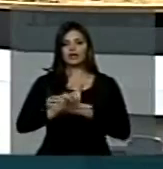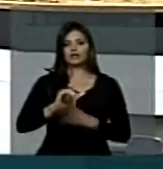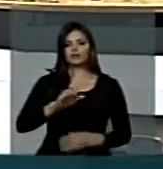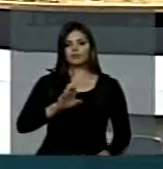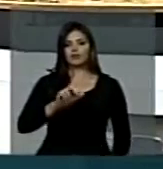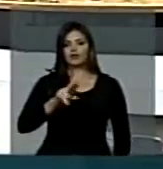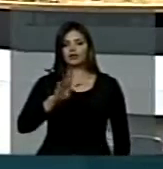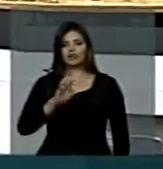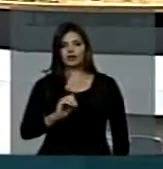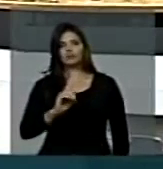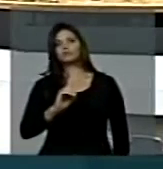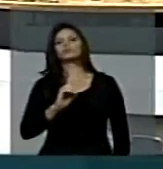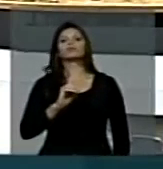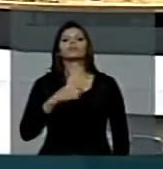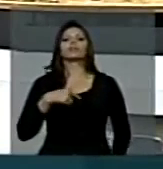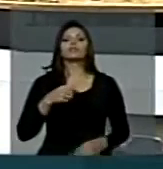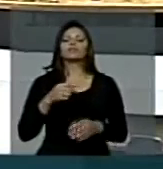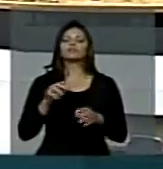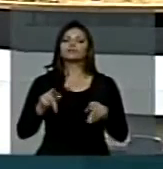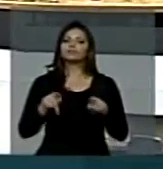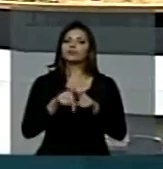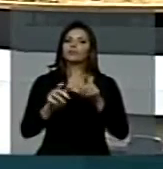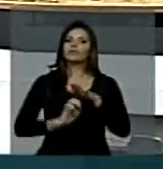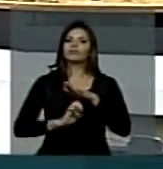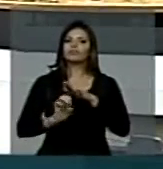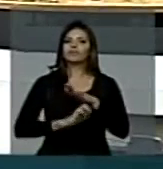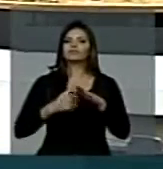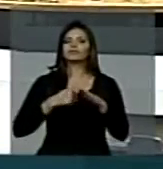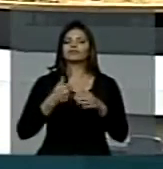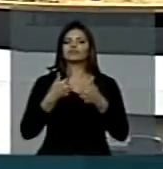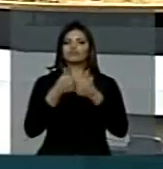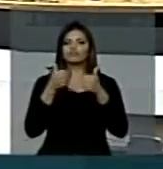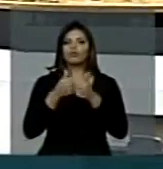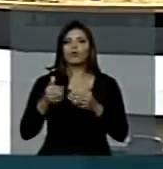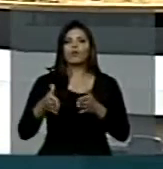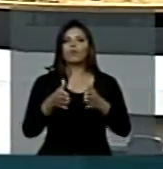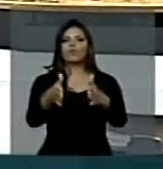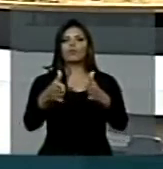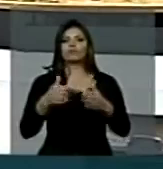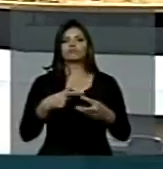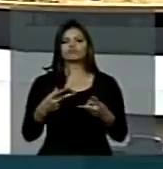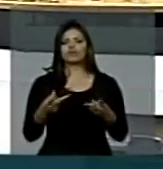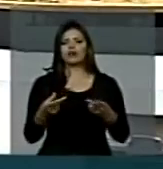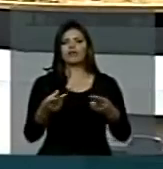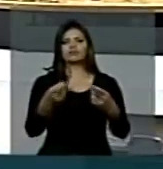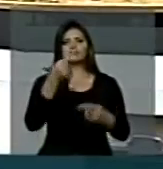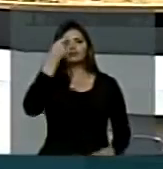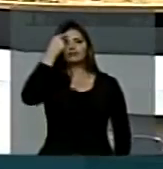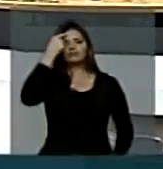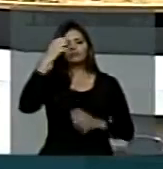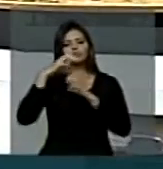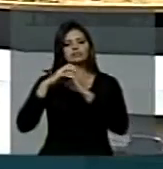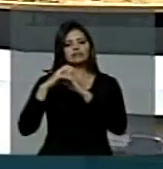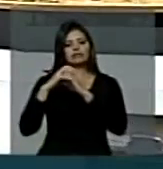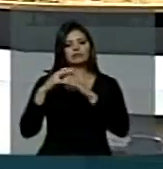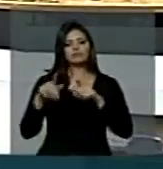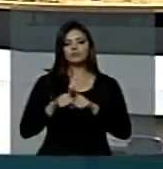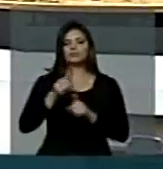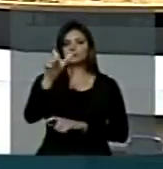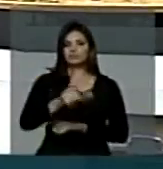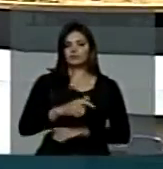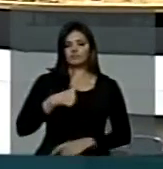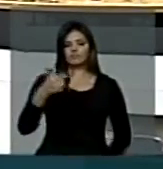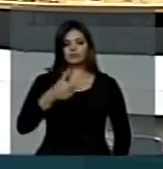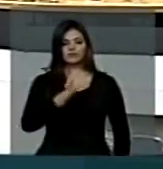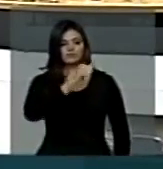empreendimento rodoviário. Lutava há quase dois anos no câncer no cérebro. O nosso ilustre